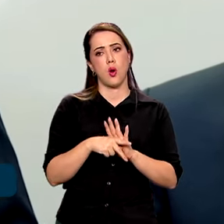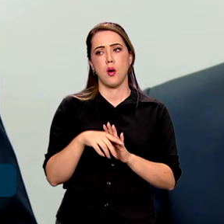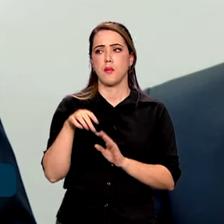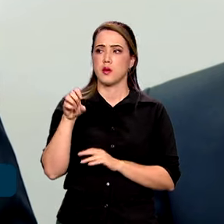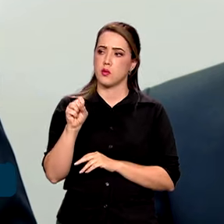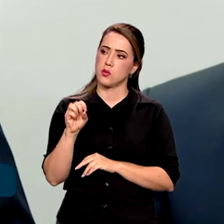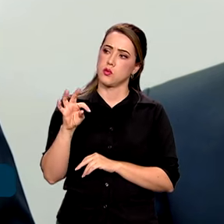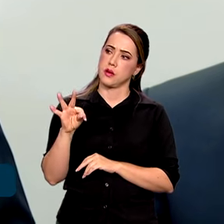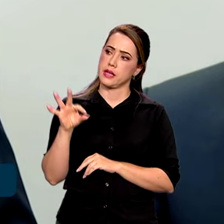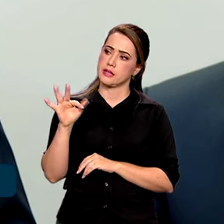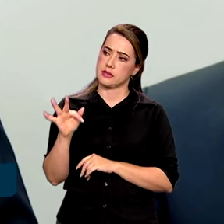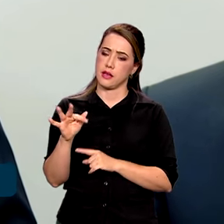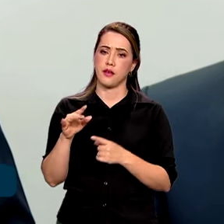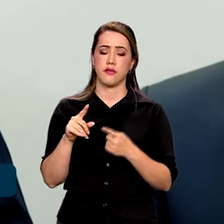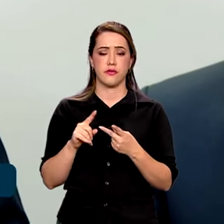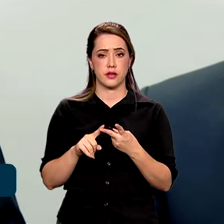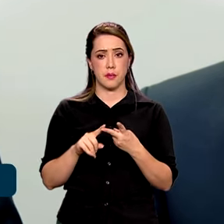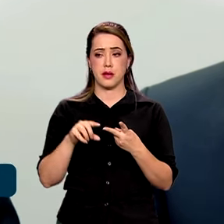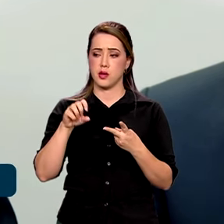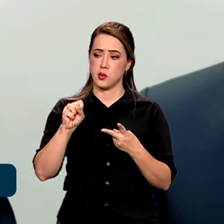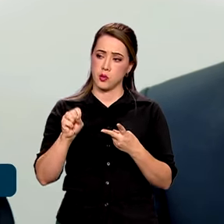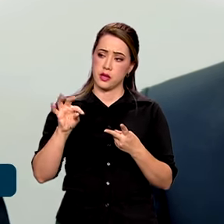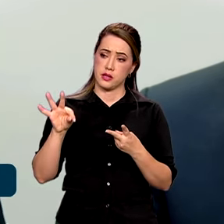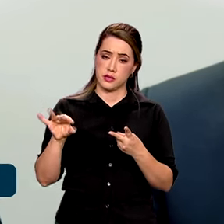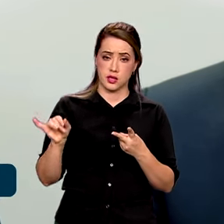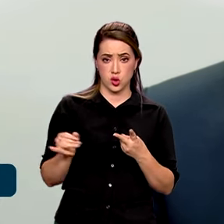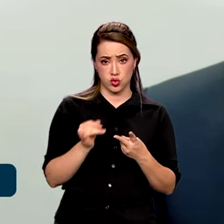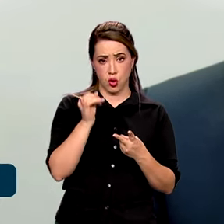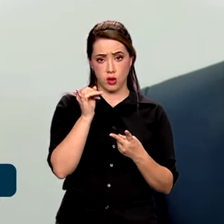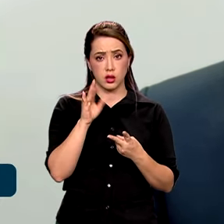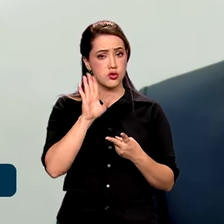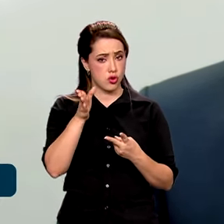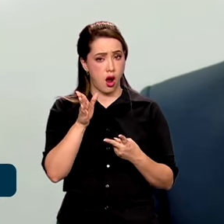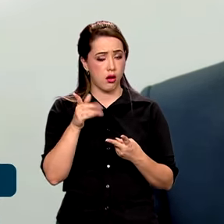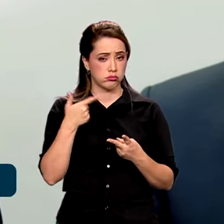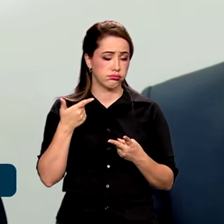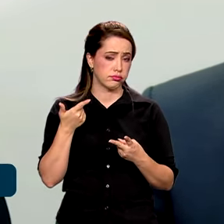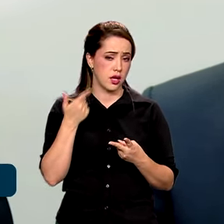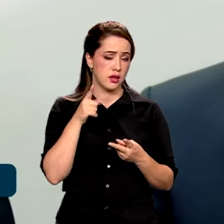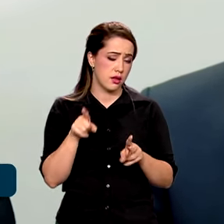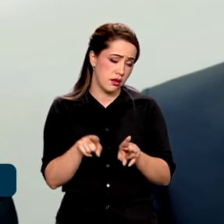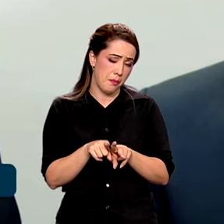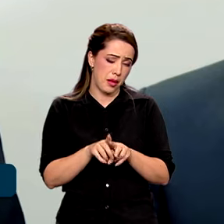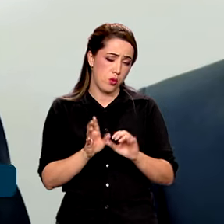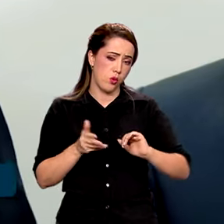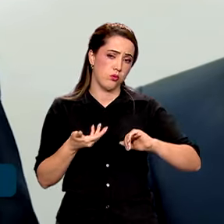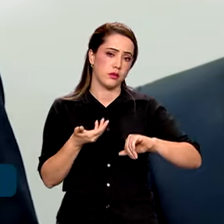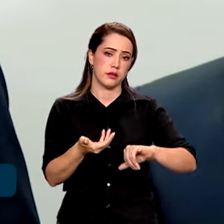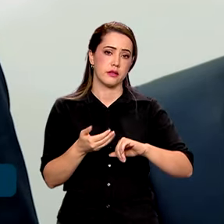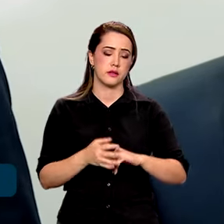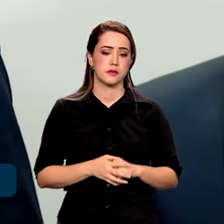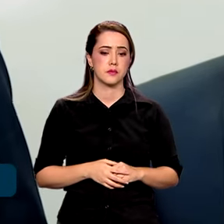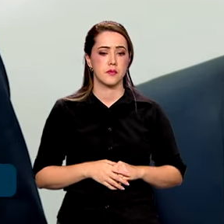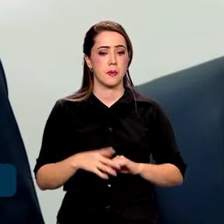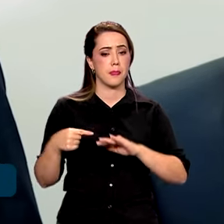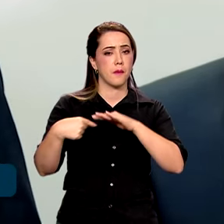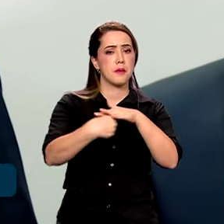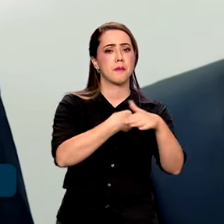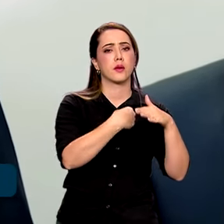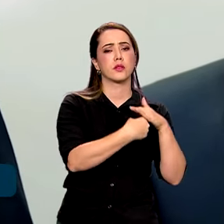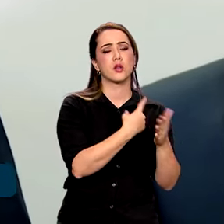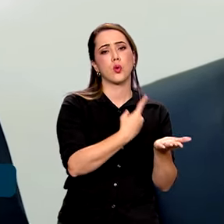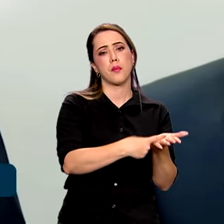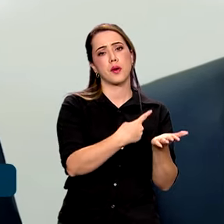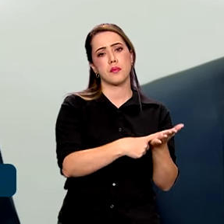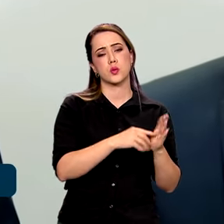Tribunal Federal e pelo Superior Tribunal de Justiça. E também pelo Congresso Nacional. Me perguntavam da agenda